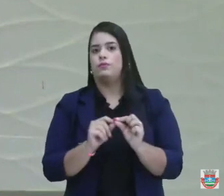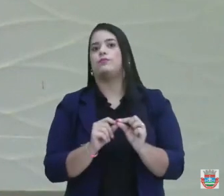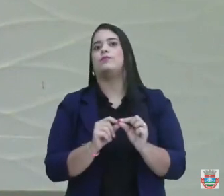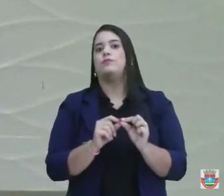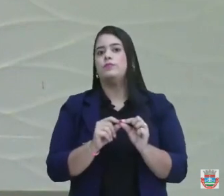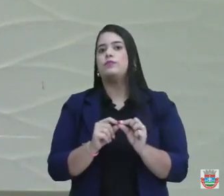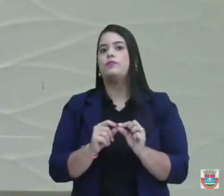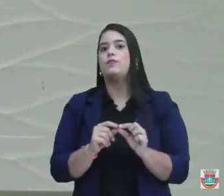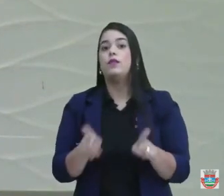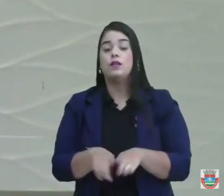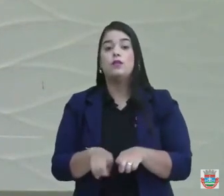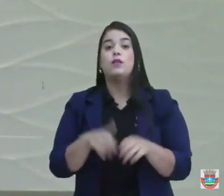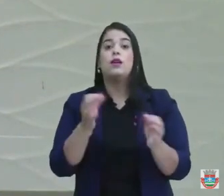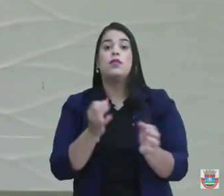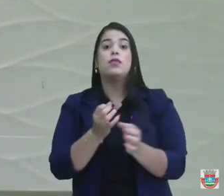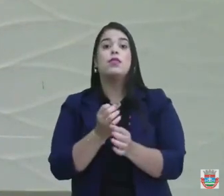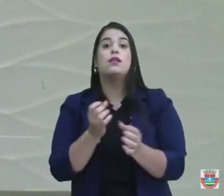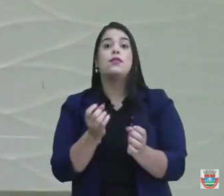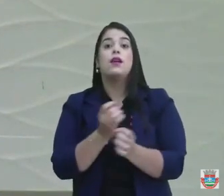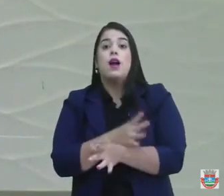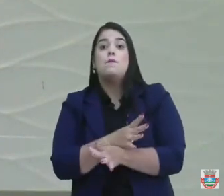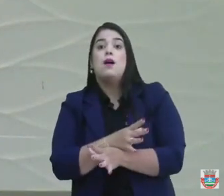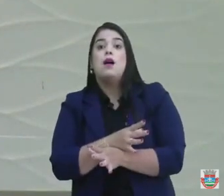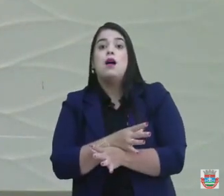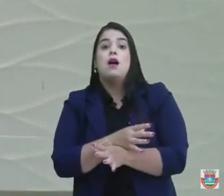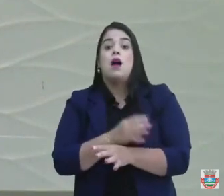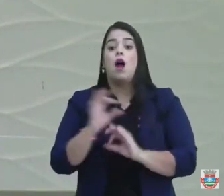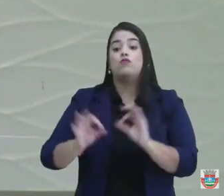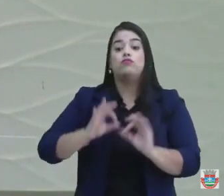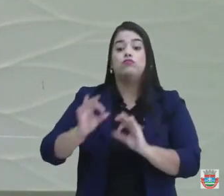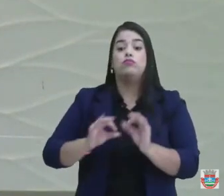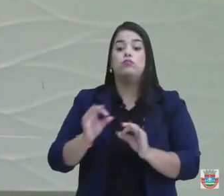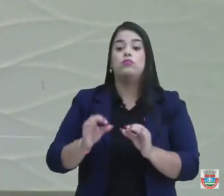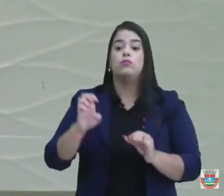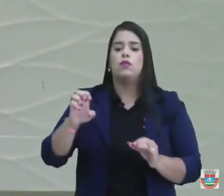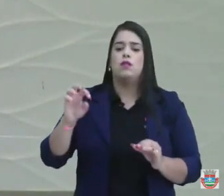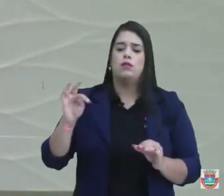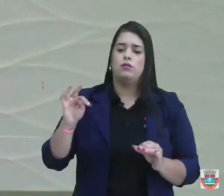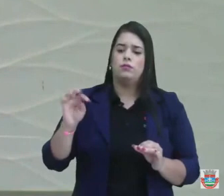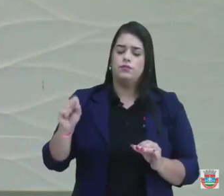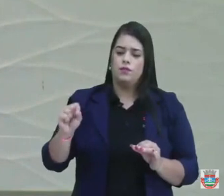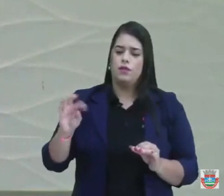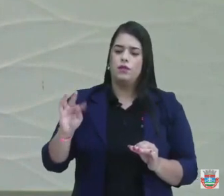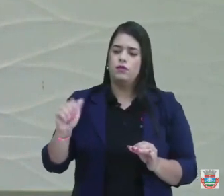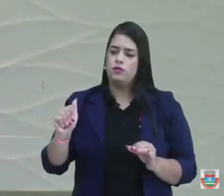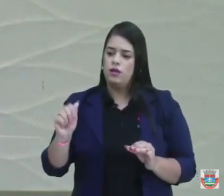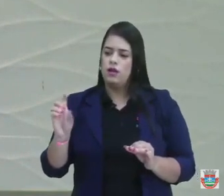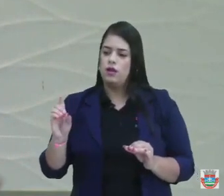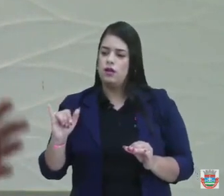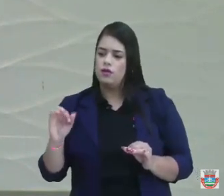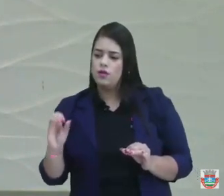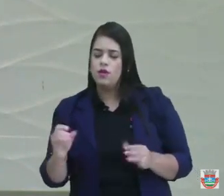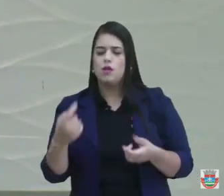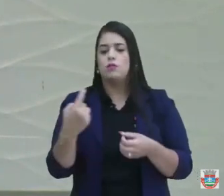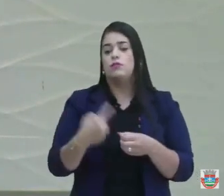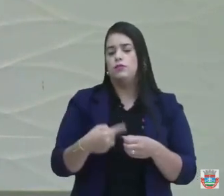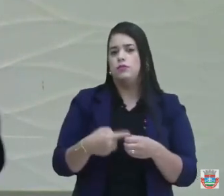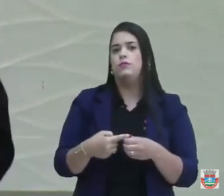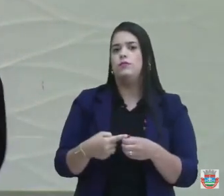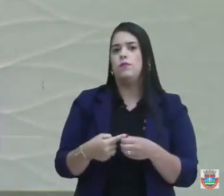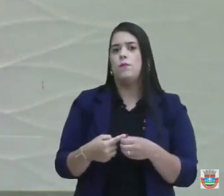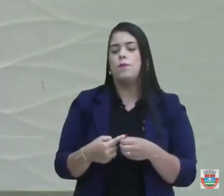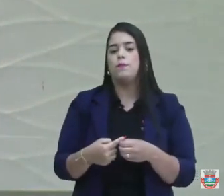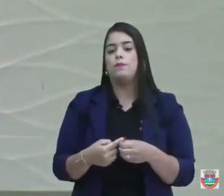a terminar a obra do Estado Municipal, José Milton Cordeiro. Deixamos aí, em